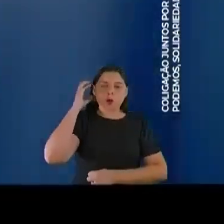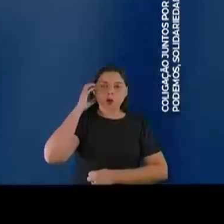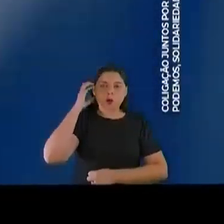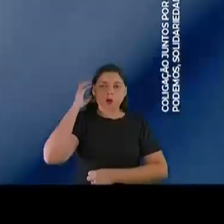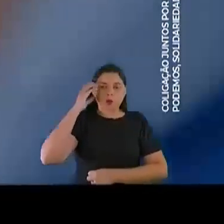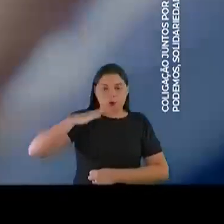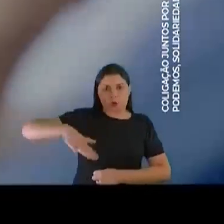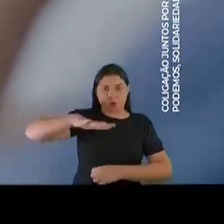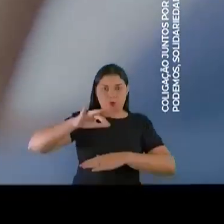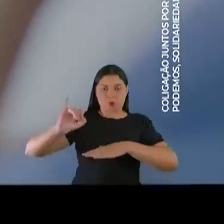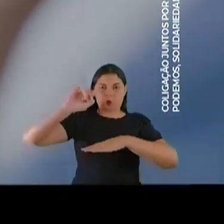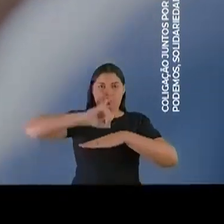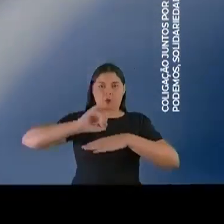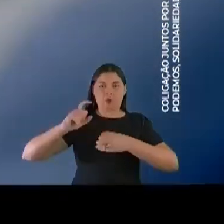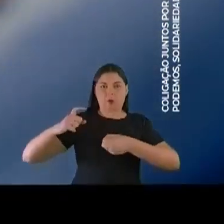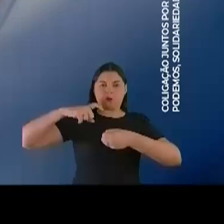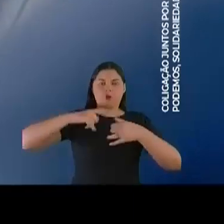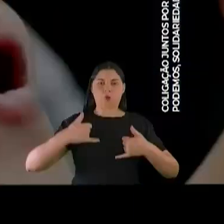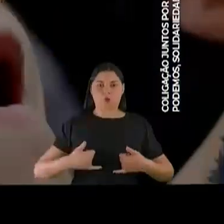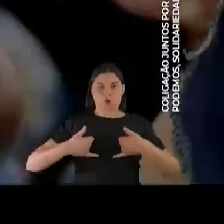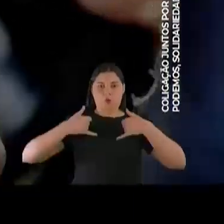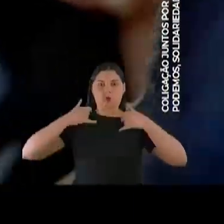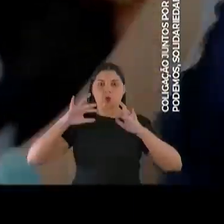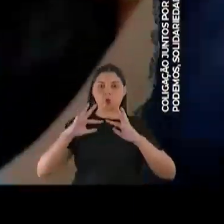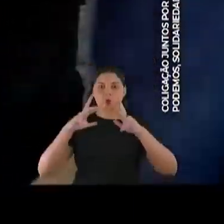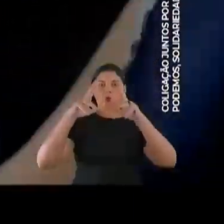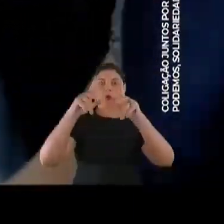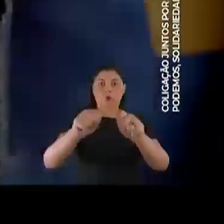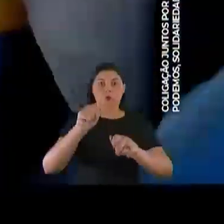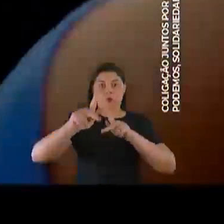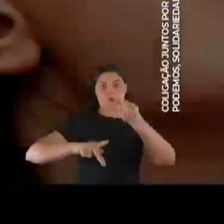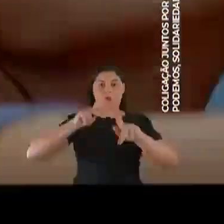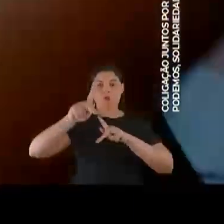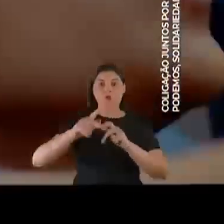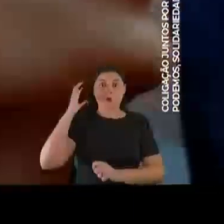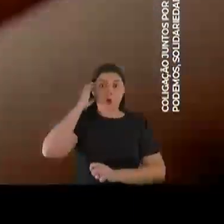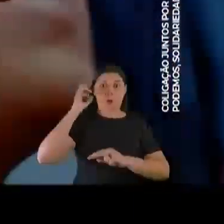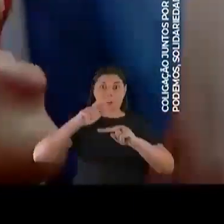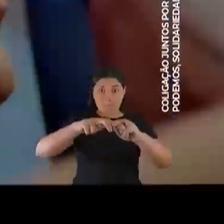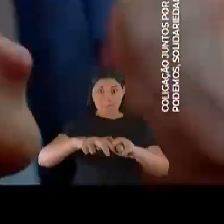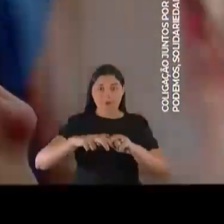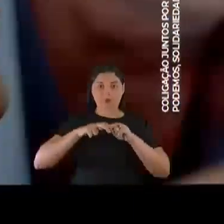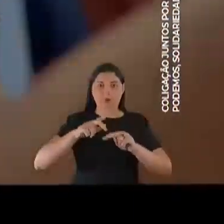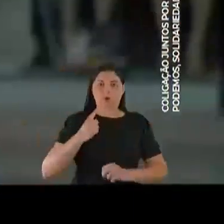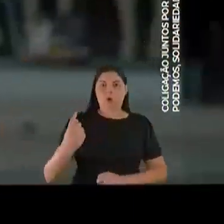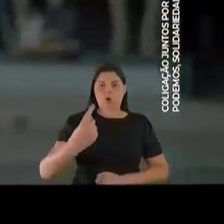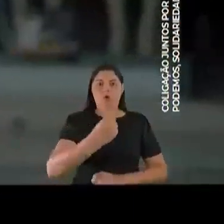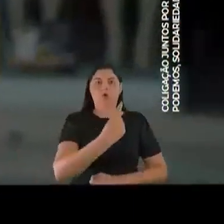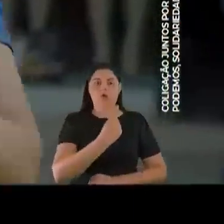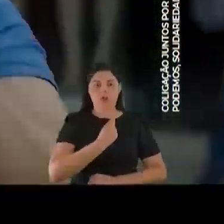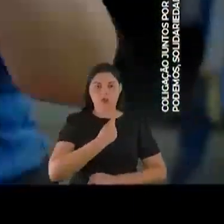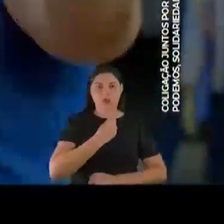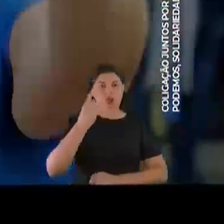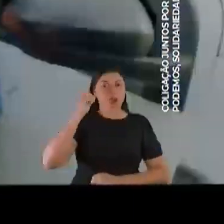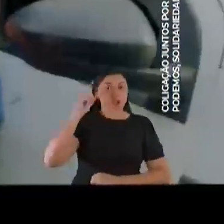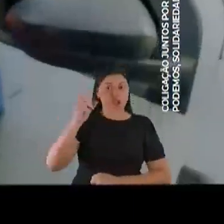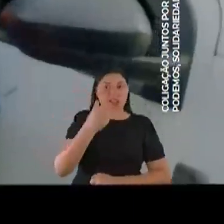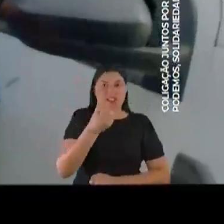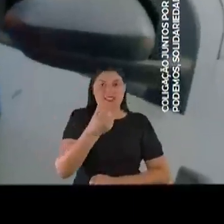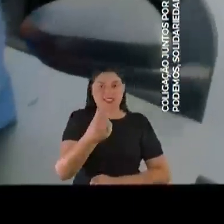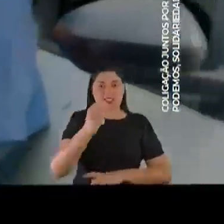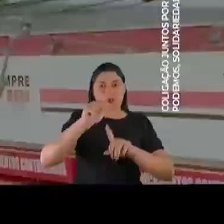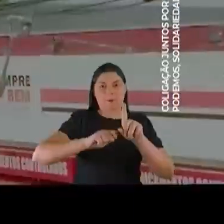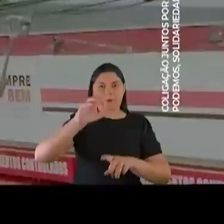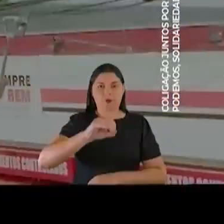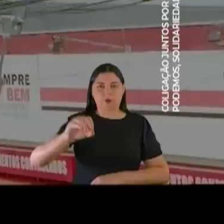Cuiabá e fazer a nossa capital voltar a dar orgulho a todos nós, que vai significar